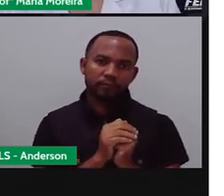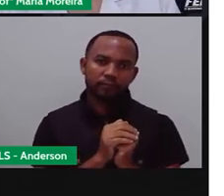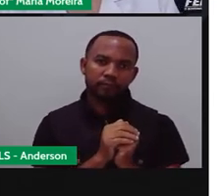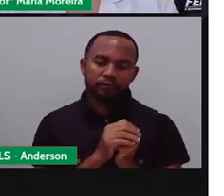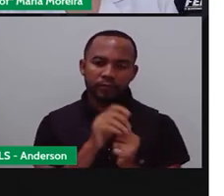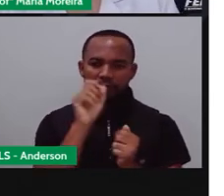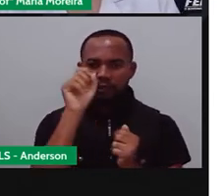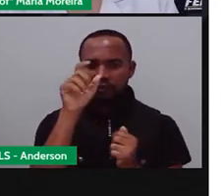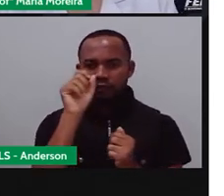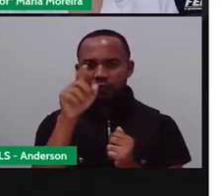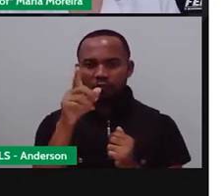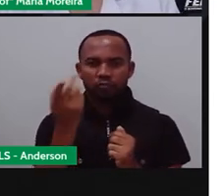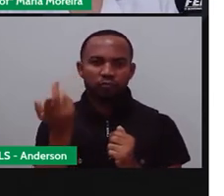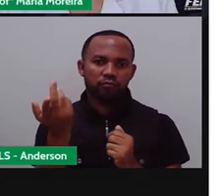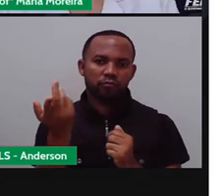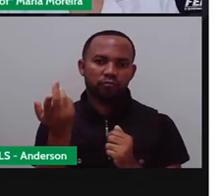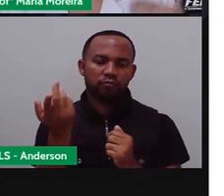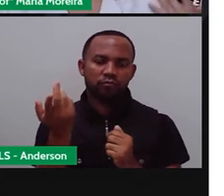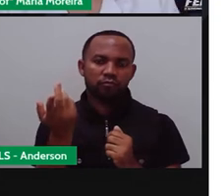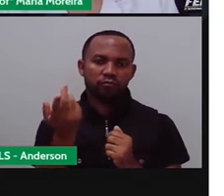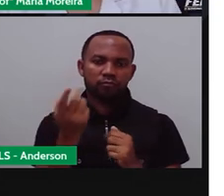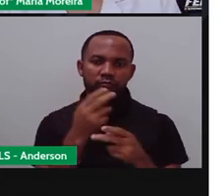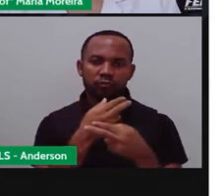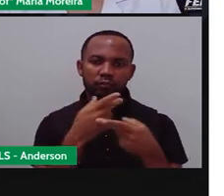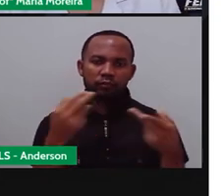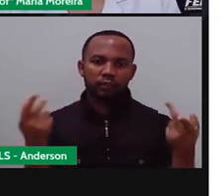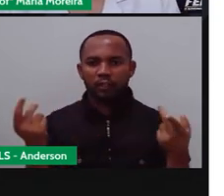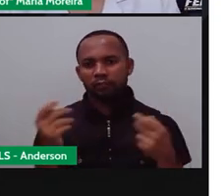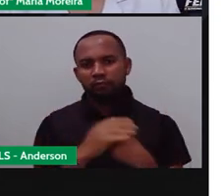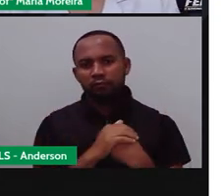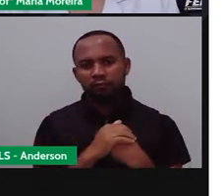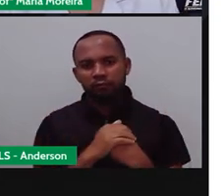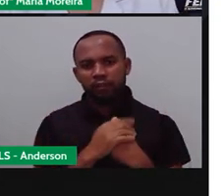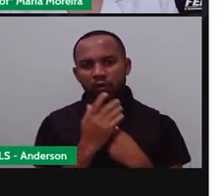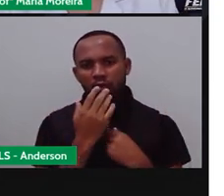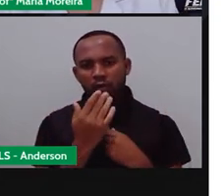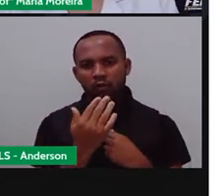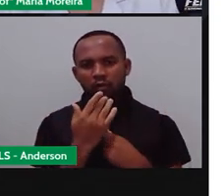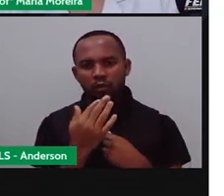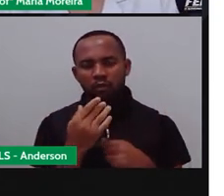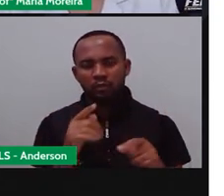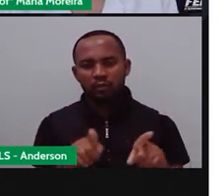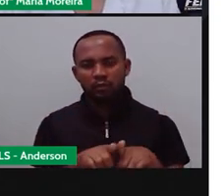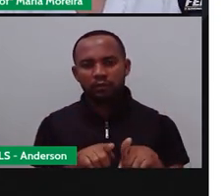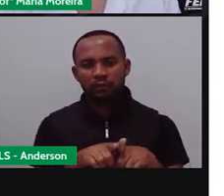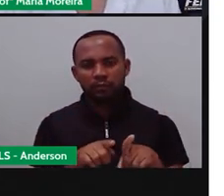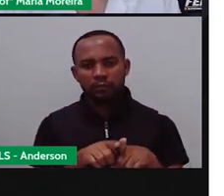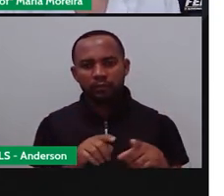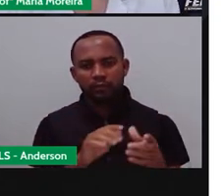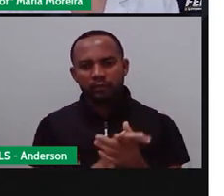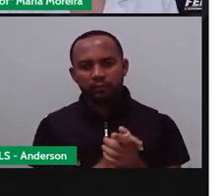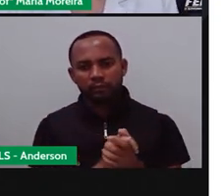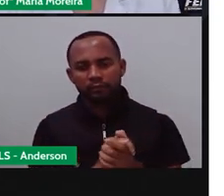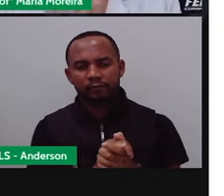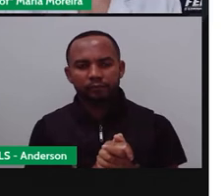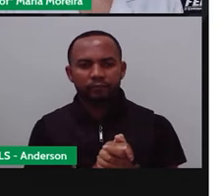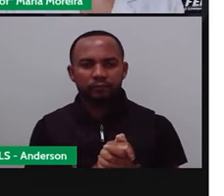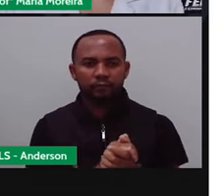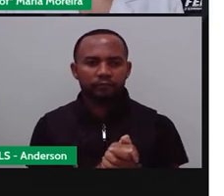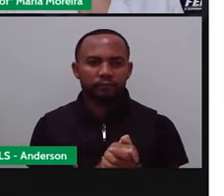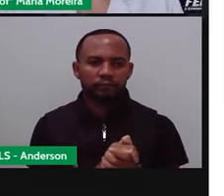Azul, verde e violeta. E tons aí, né? A verdade a gente olhar aqui esse círculo cromático. E cores, né?